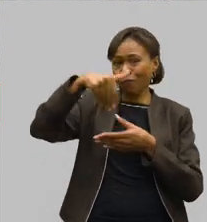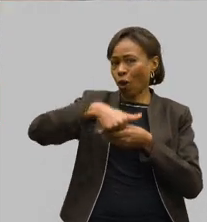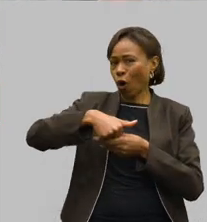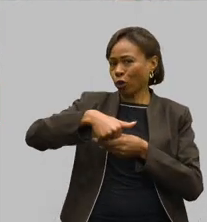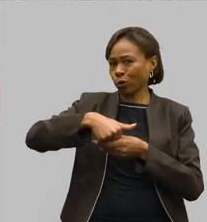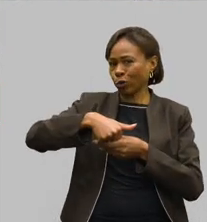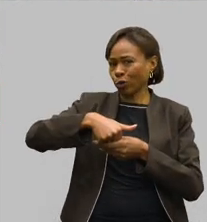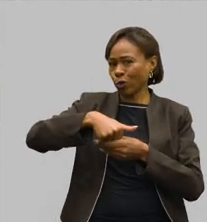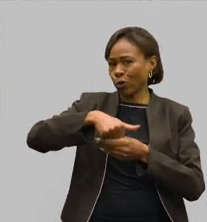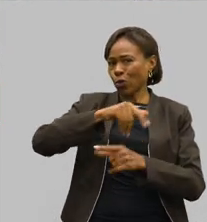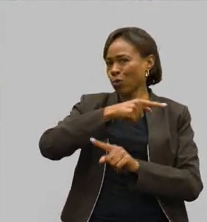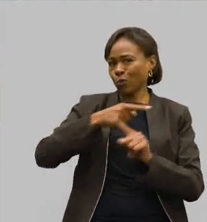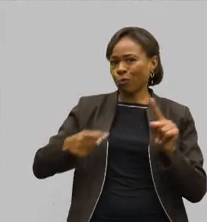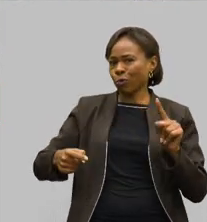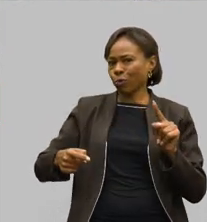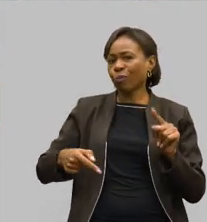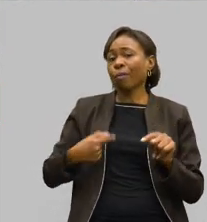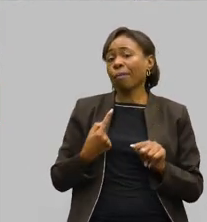Por que que isso está acontecendo?